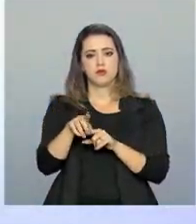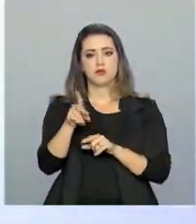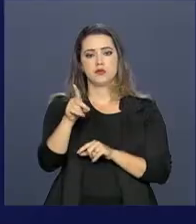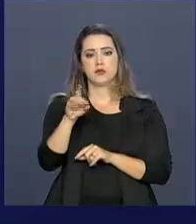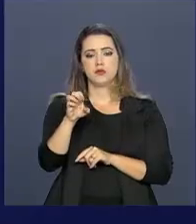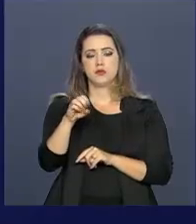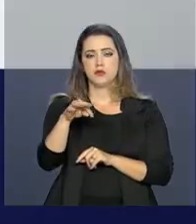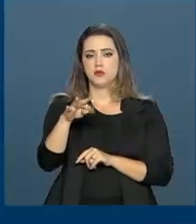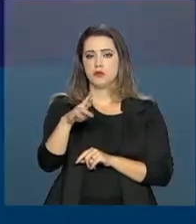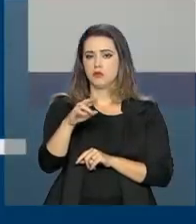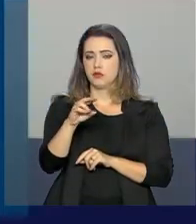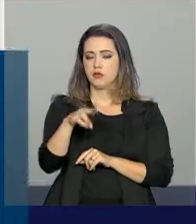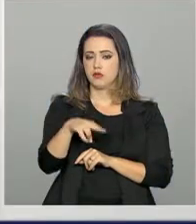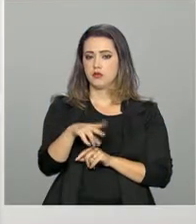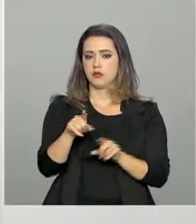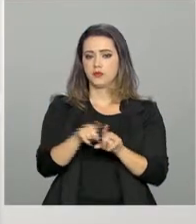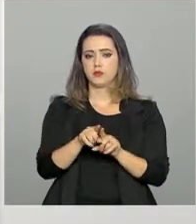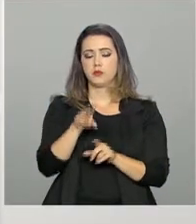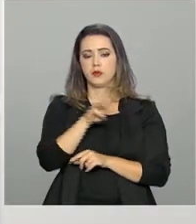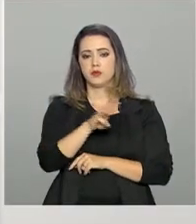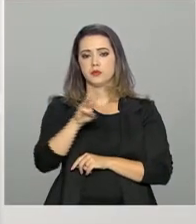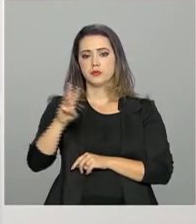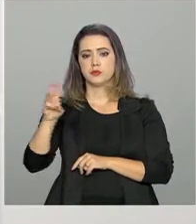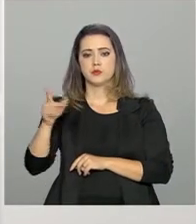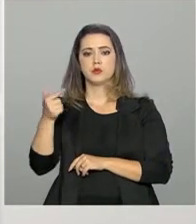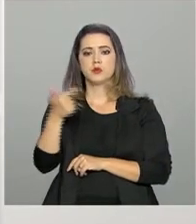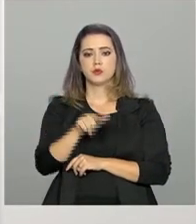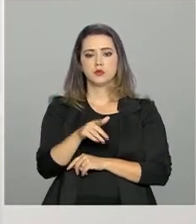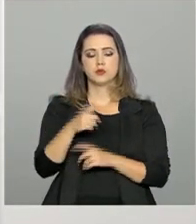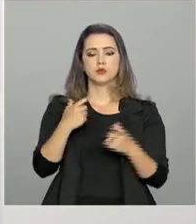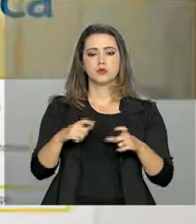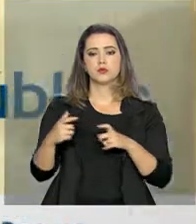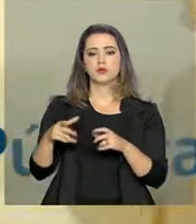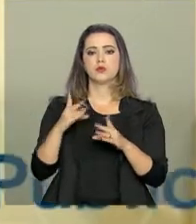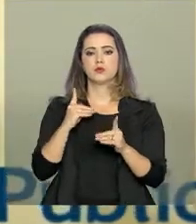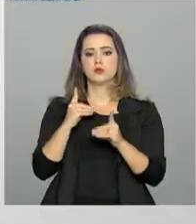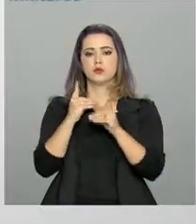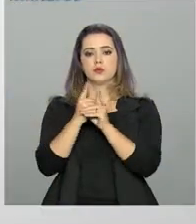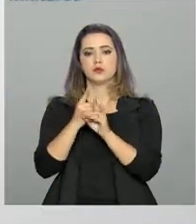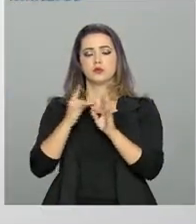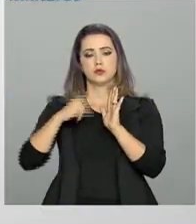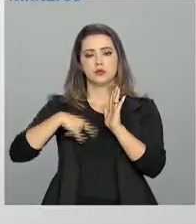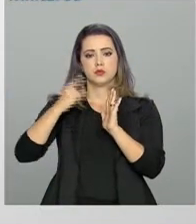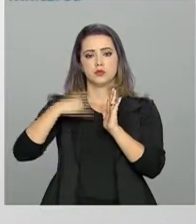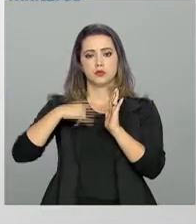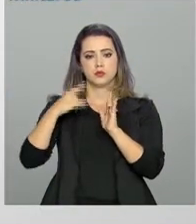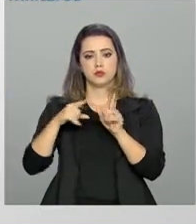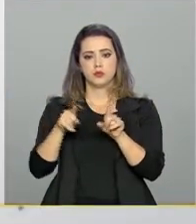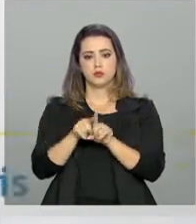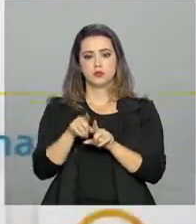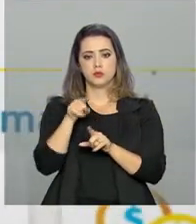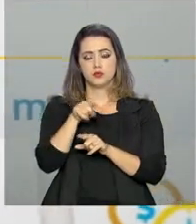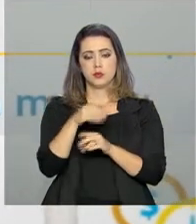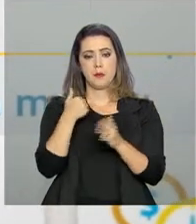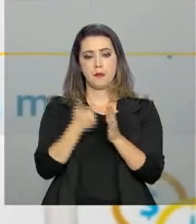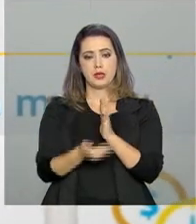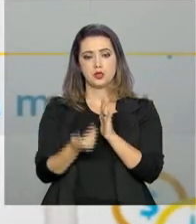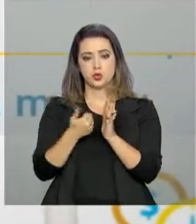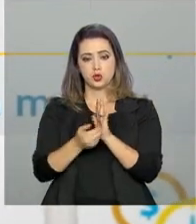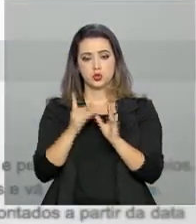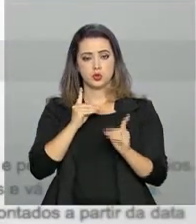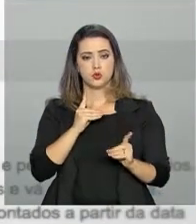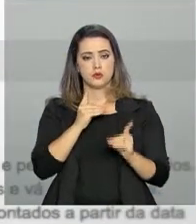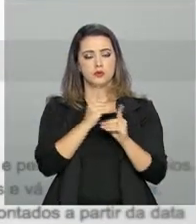DETRAN. A página dos correios na internet é outro caminho para achar os documentos guardados. Na área de achados e perdidos do